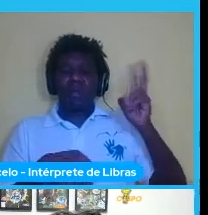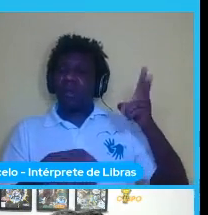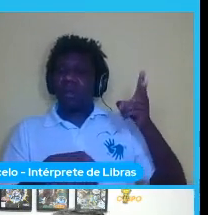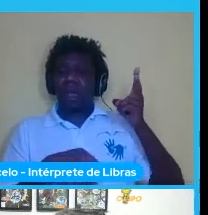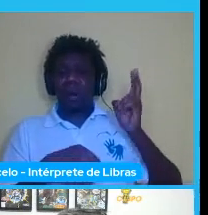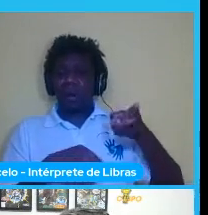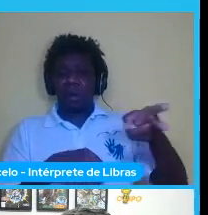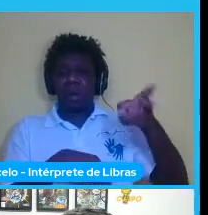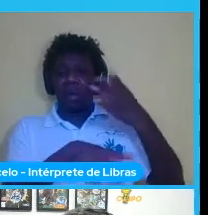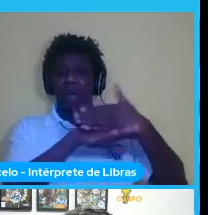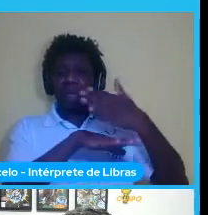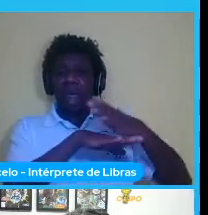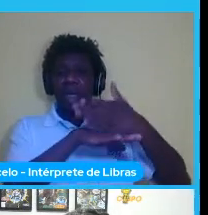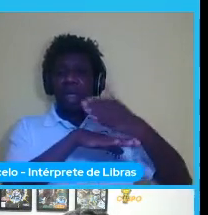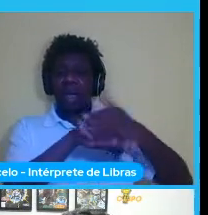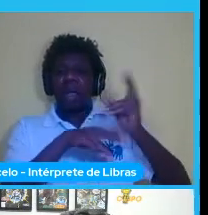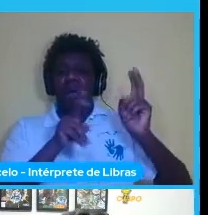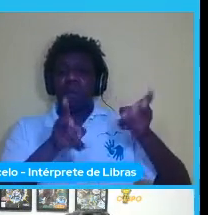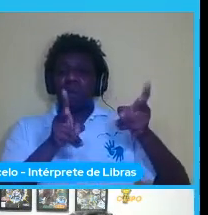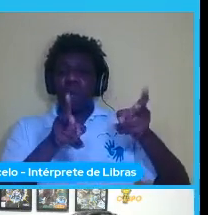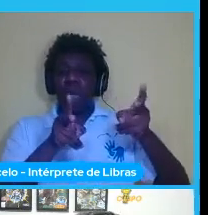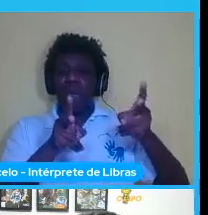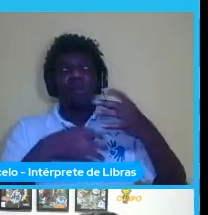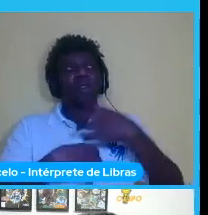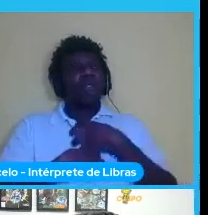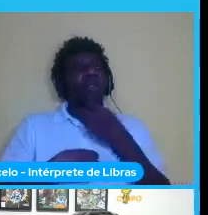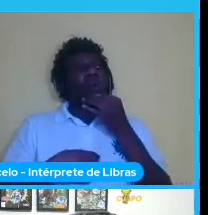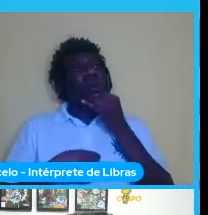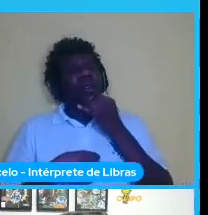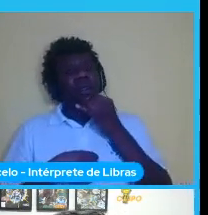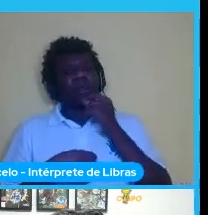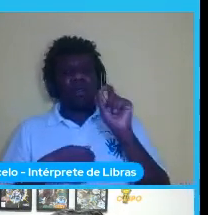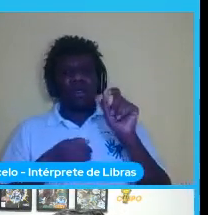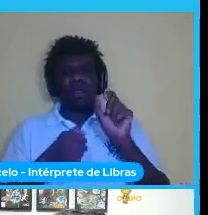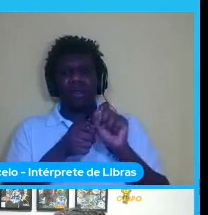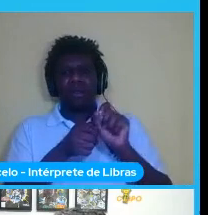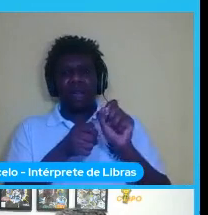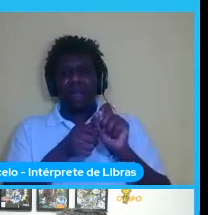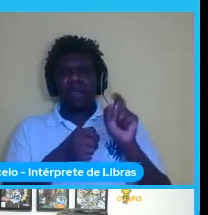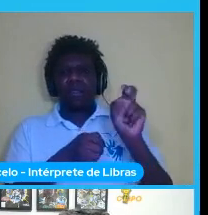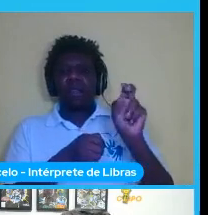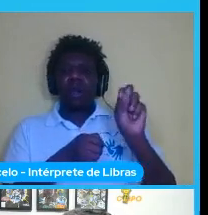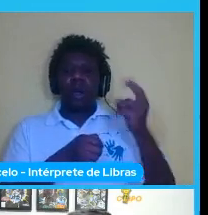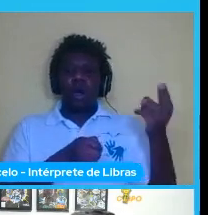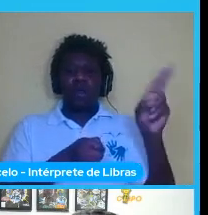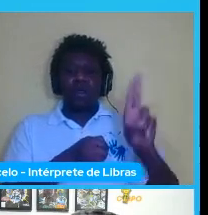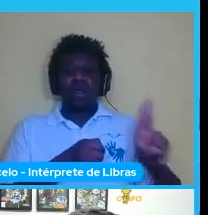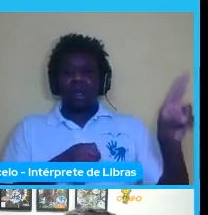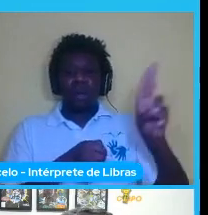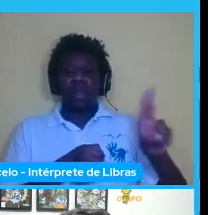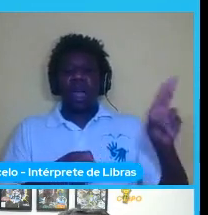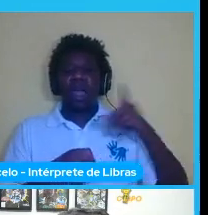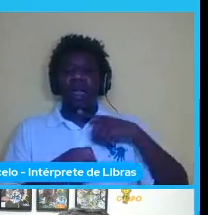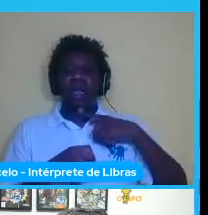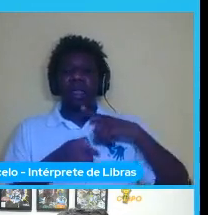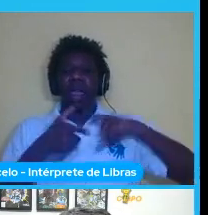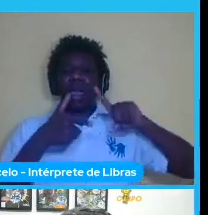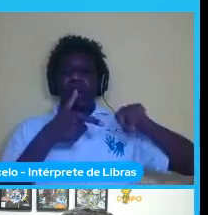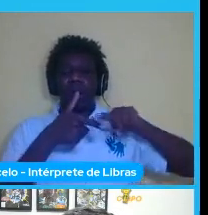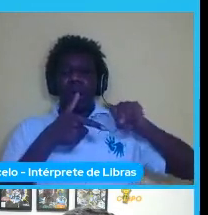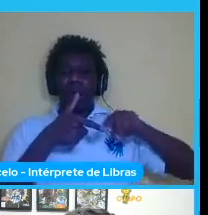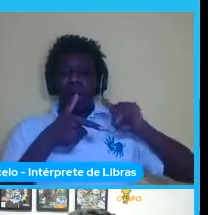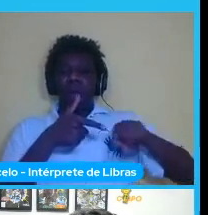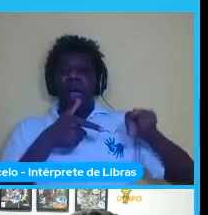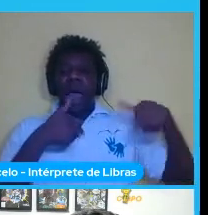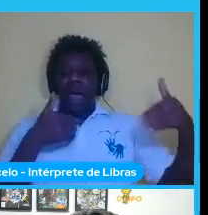você nem escala por exemplo para a galera que vai vender ou utilizar que você tem esse problema e o algoritmo roda e aí